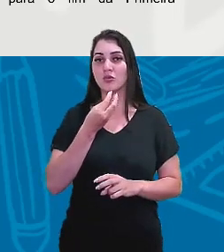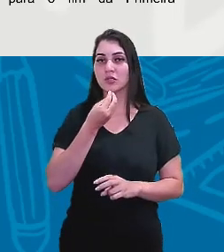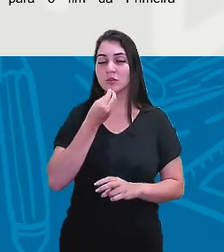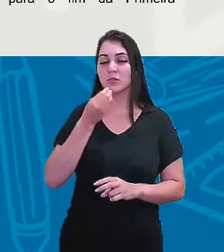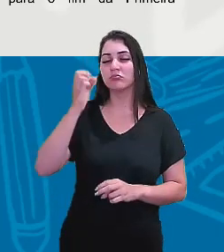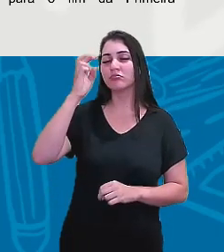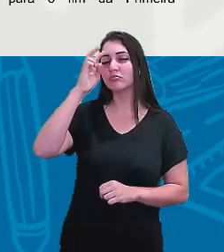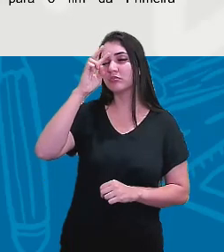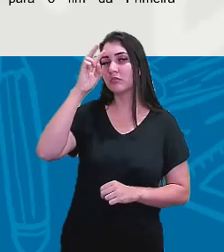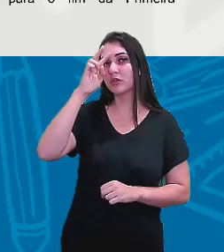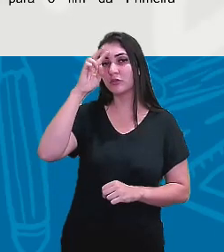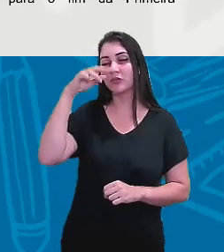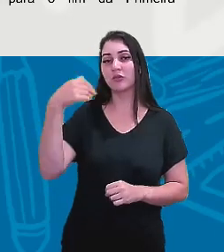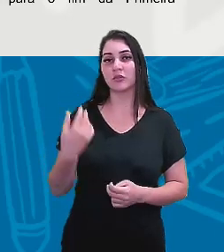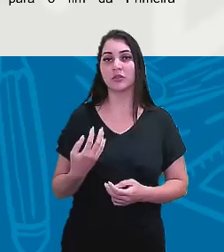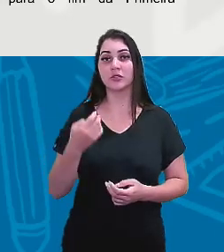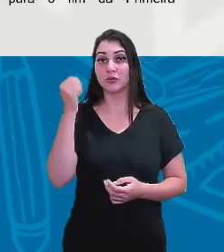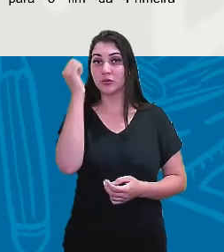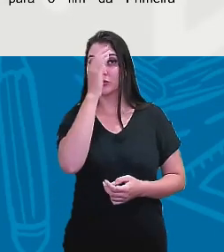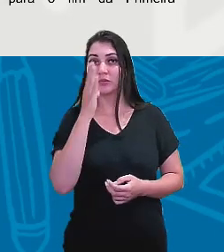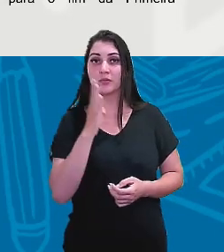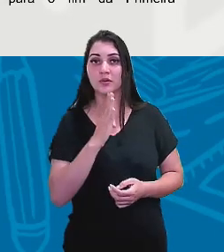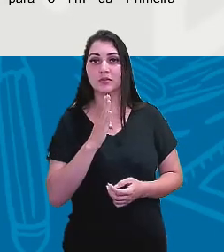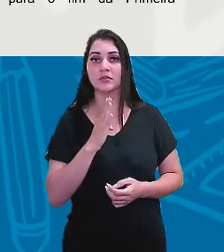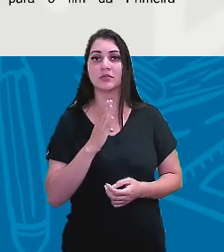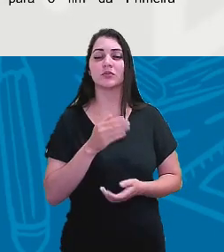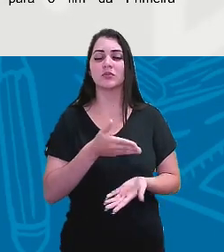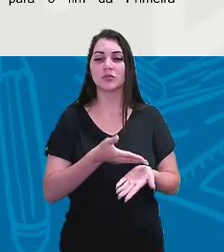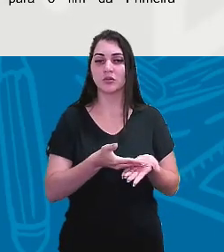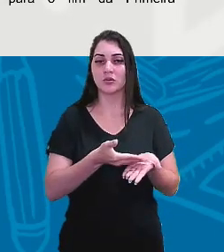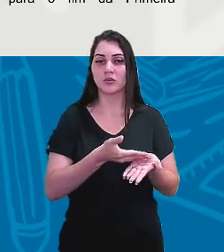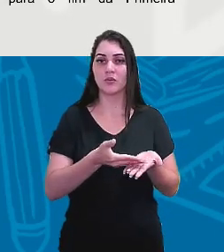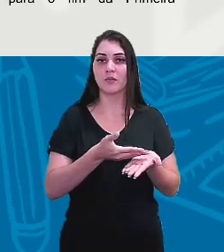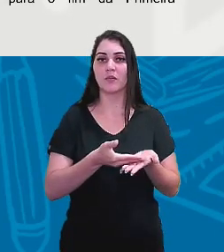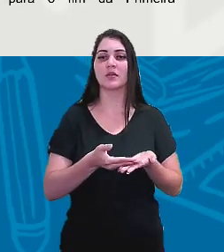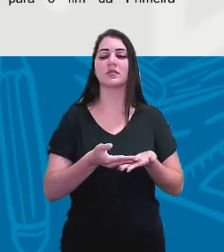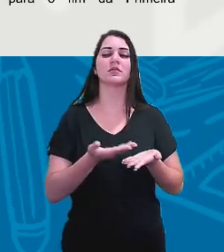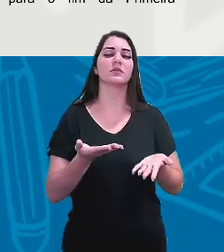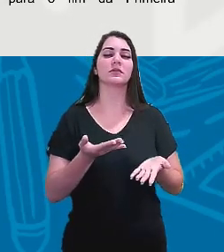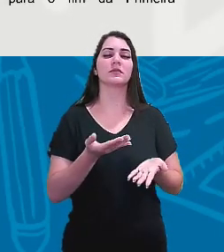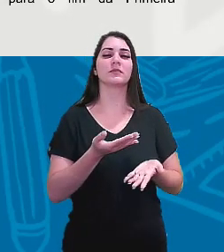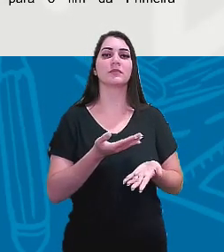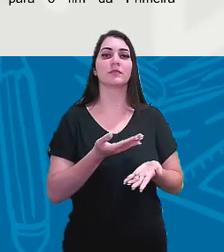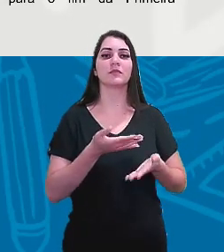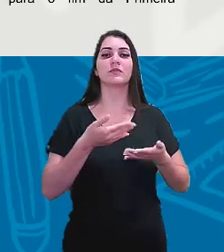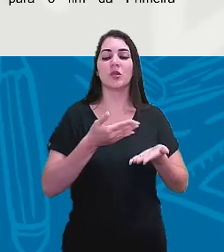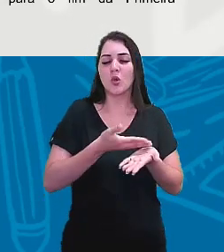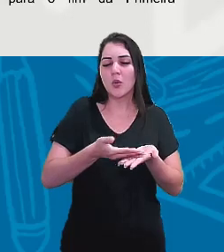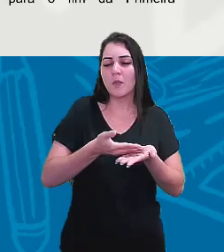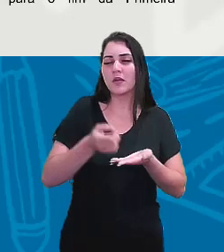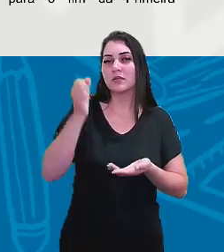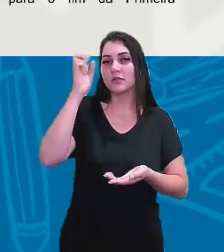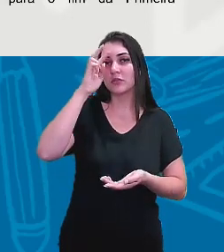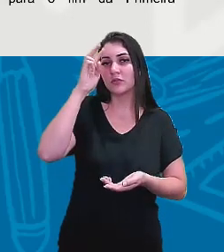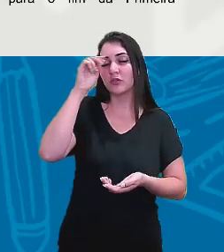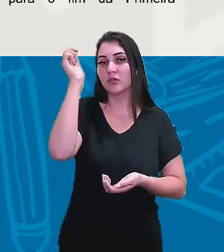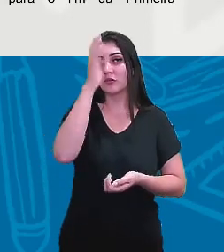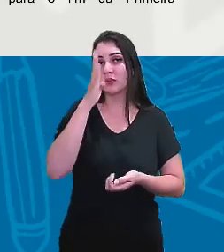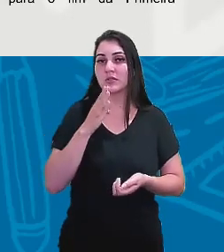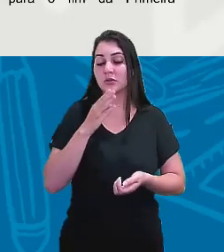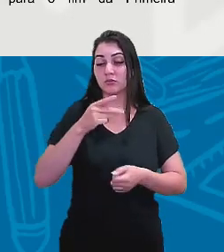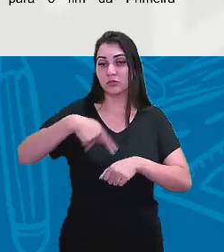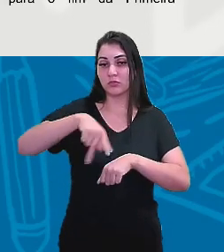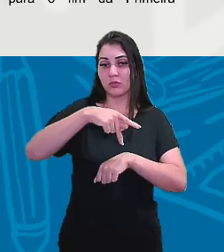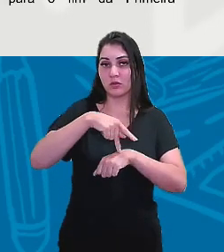a história do Brasil, que inicia-se, a história do Brasil enquanto nação, que inicia-se com a